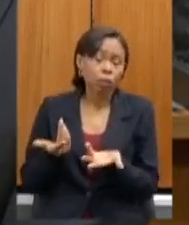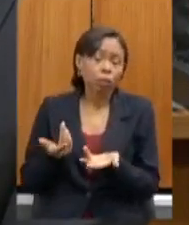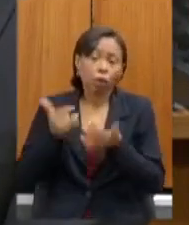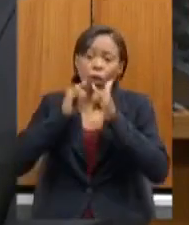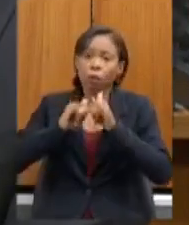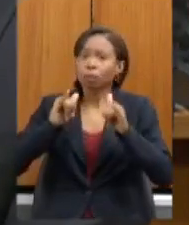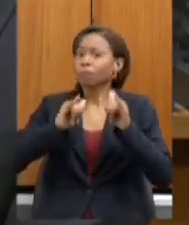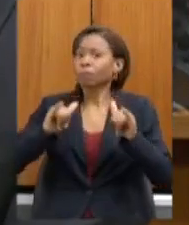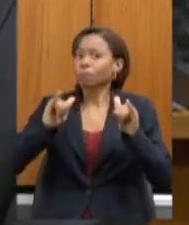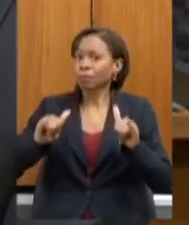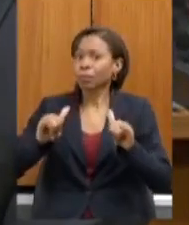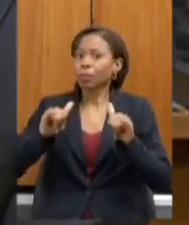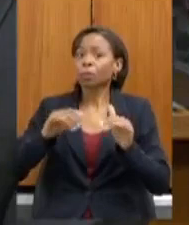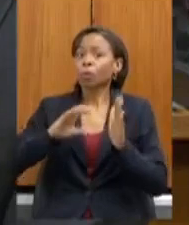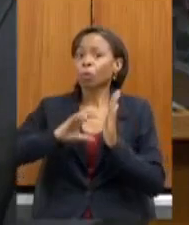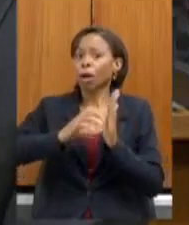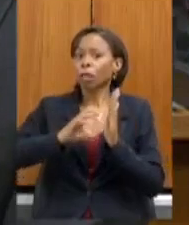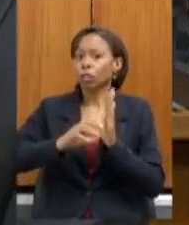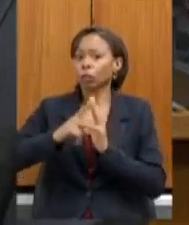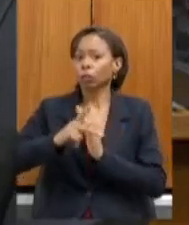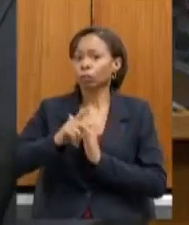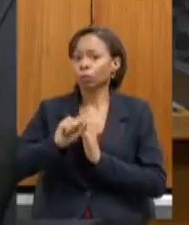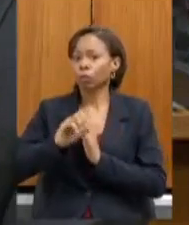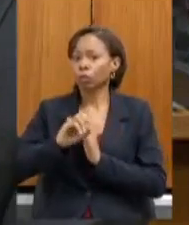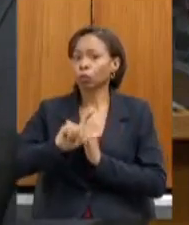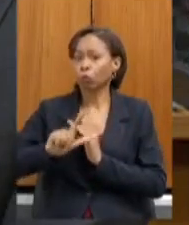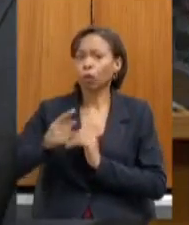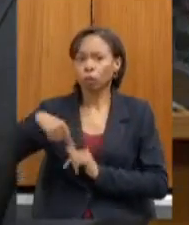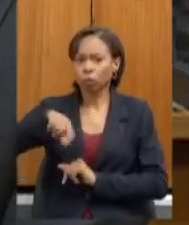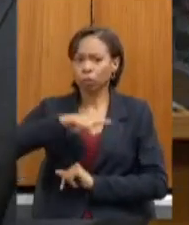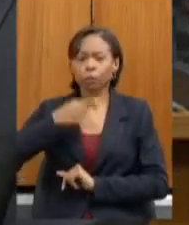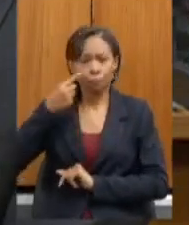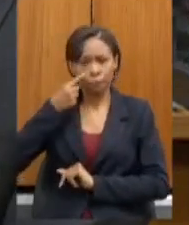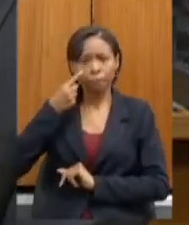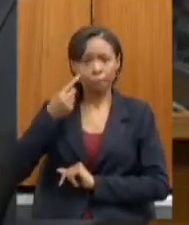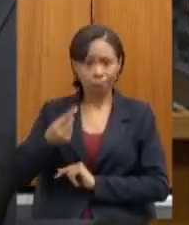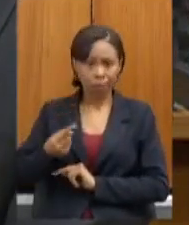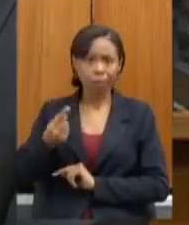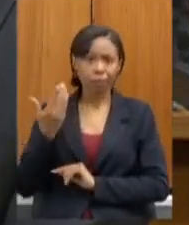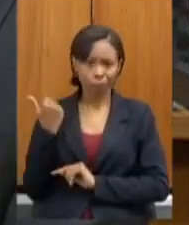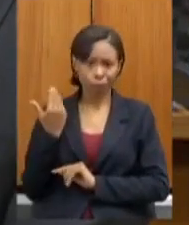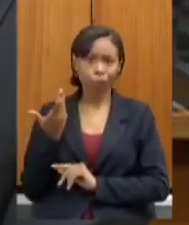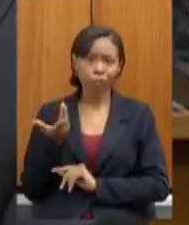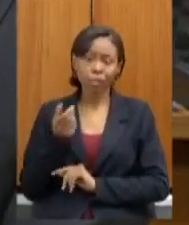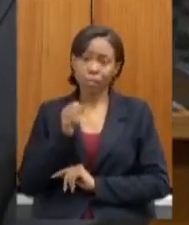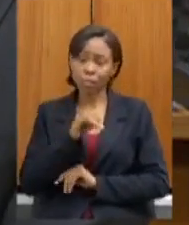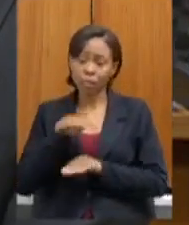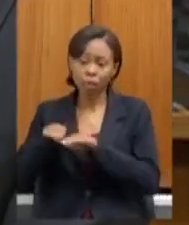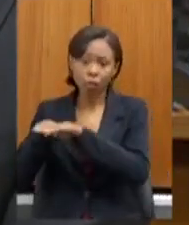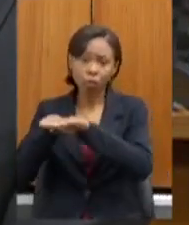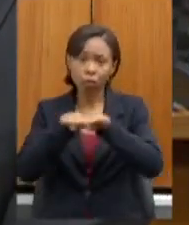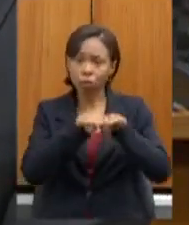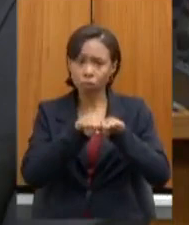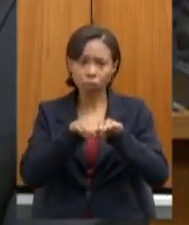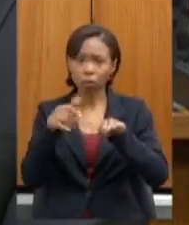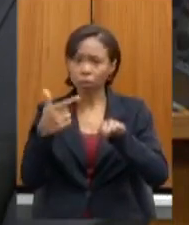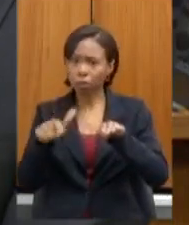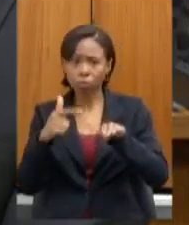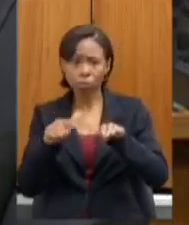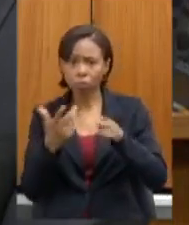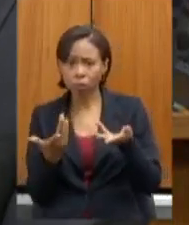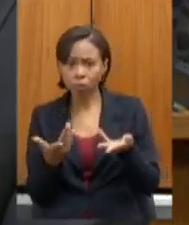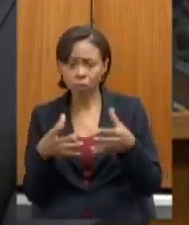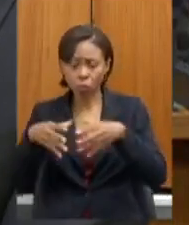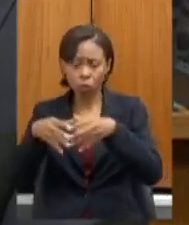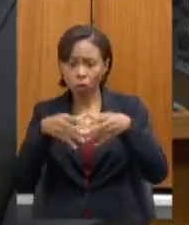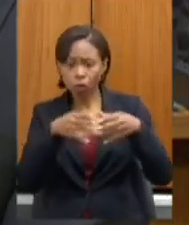campanha para o pessoal que a gente viu abertamente nesses últimos dias então se ela não está alinhada com você não é uma equipe que está pronta para